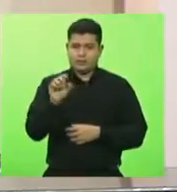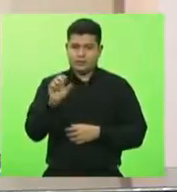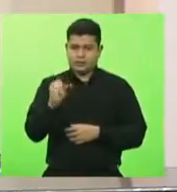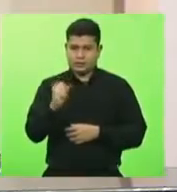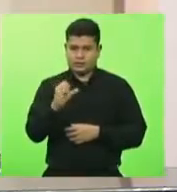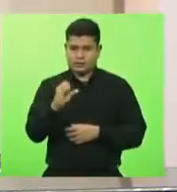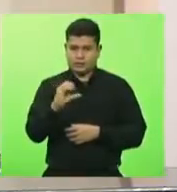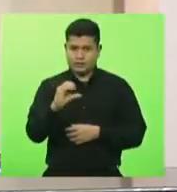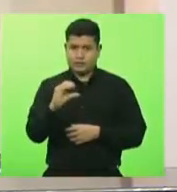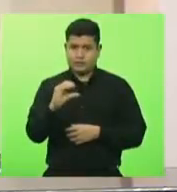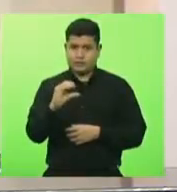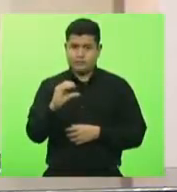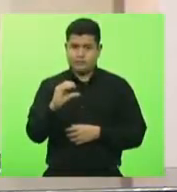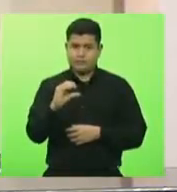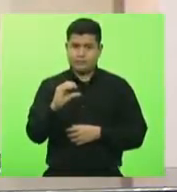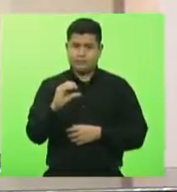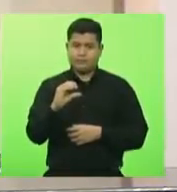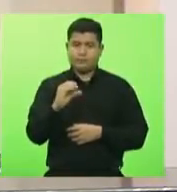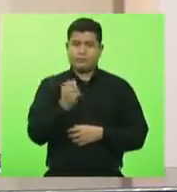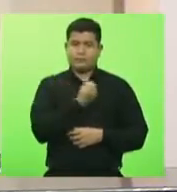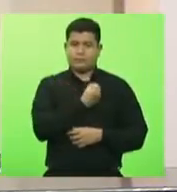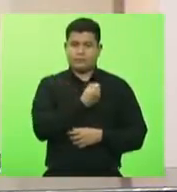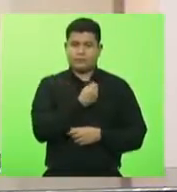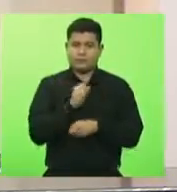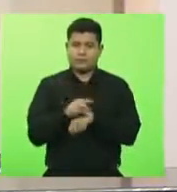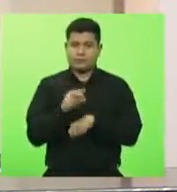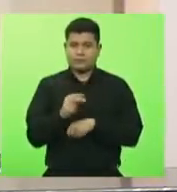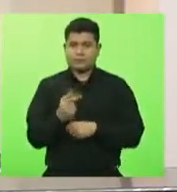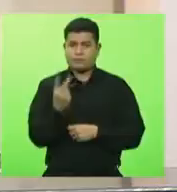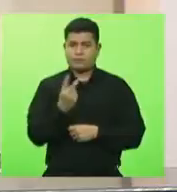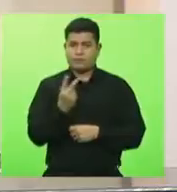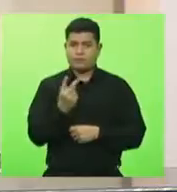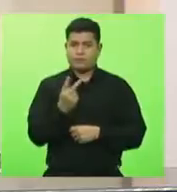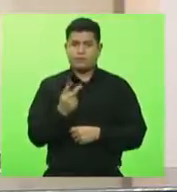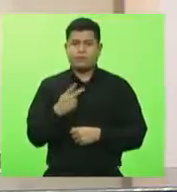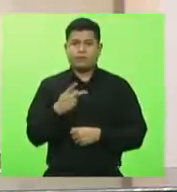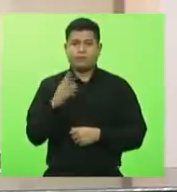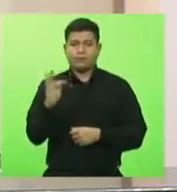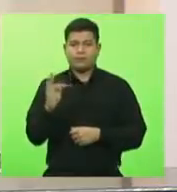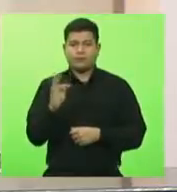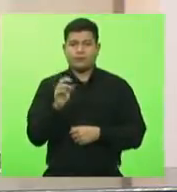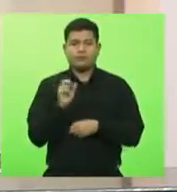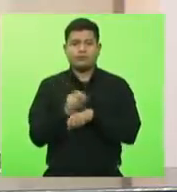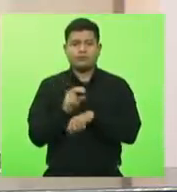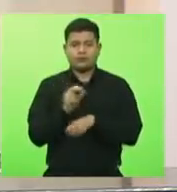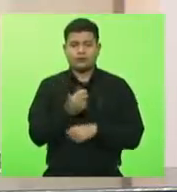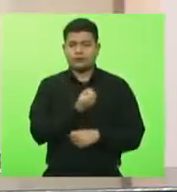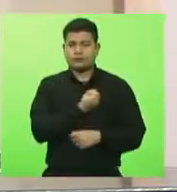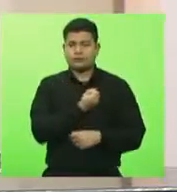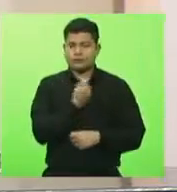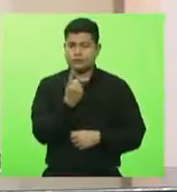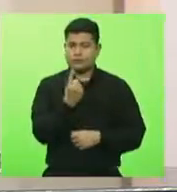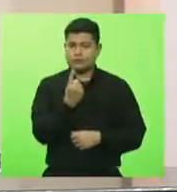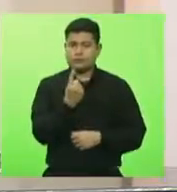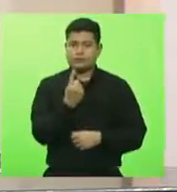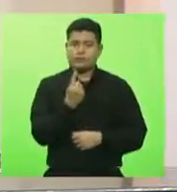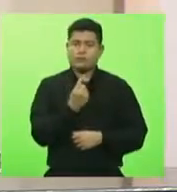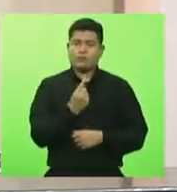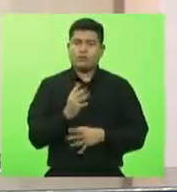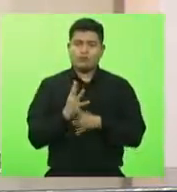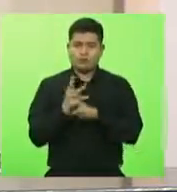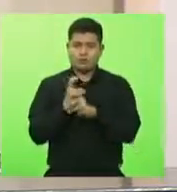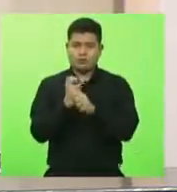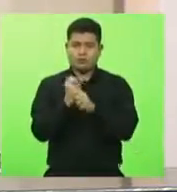PSC, número de vagas 2, partidos trabalhadores, número de vagas 1, total de